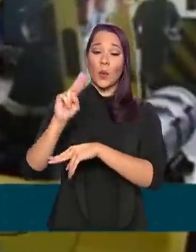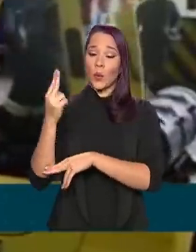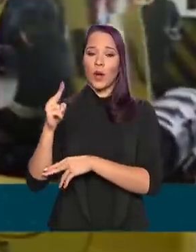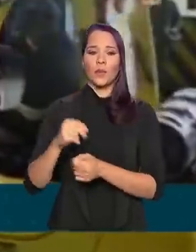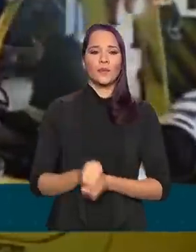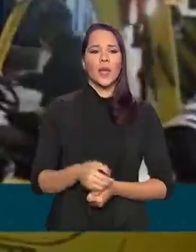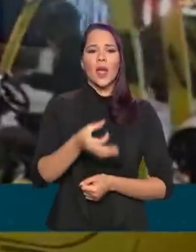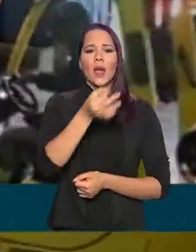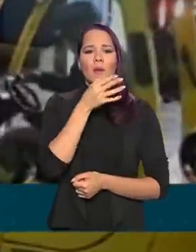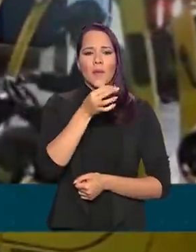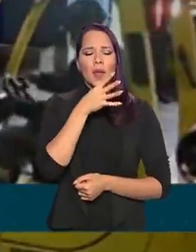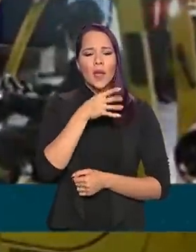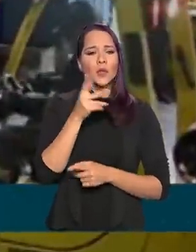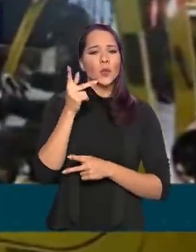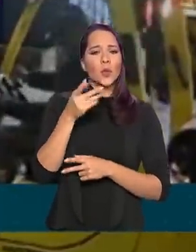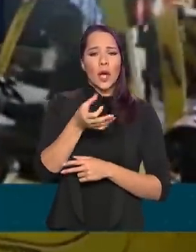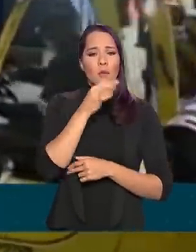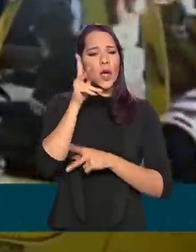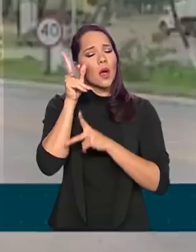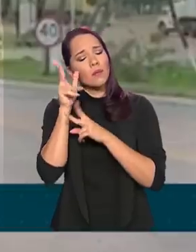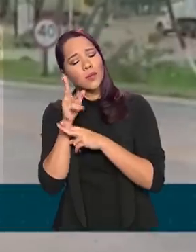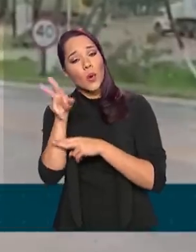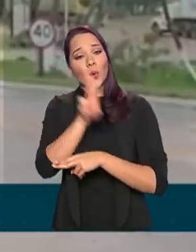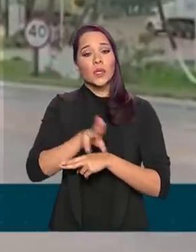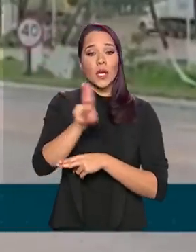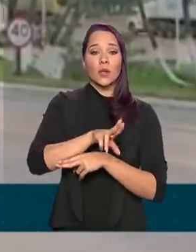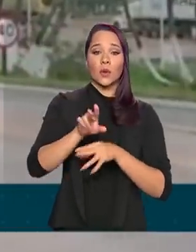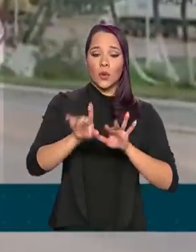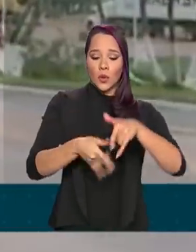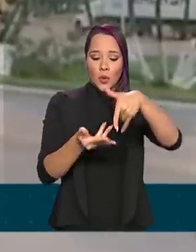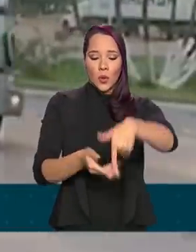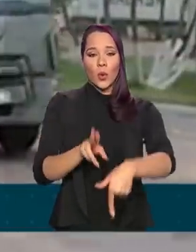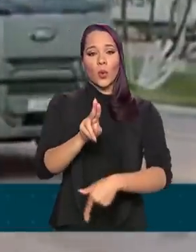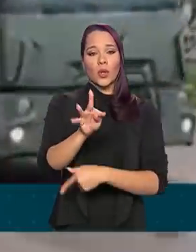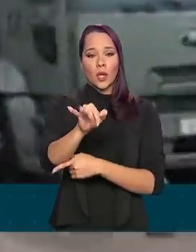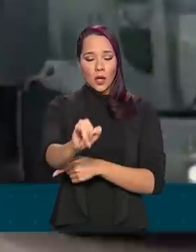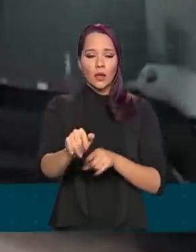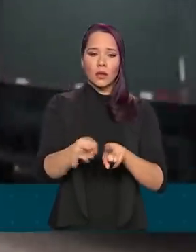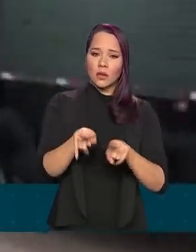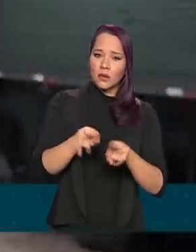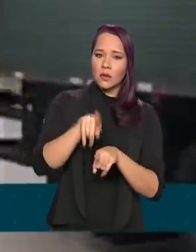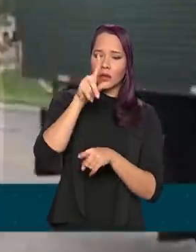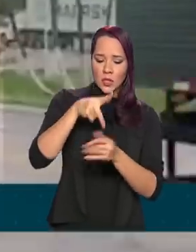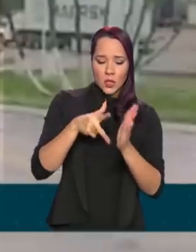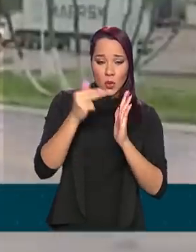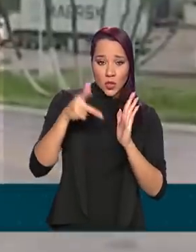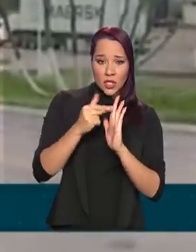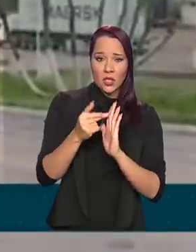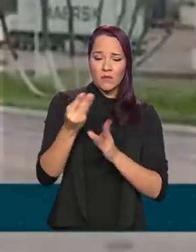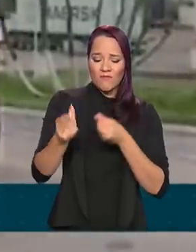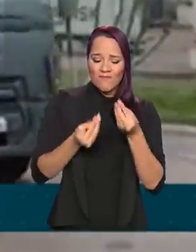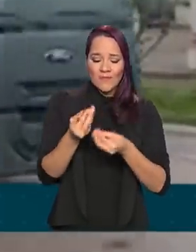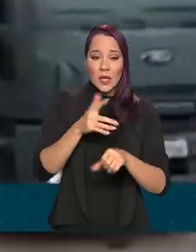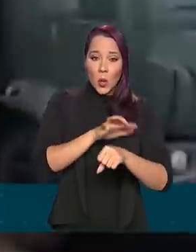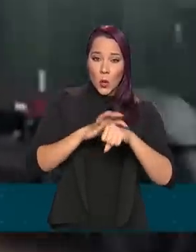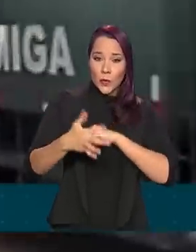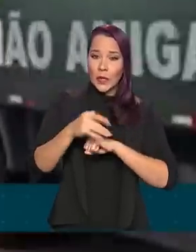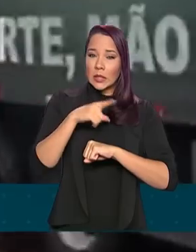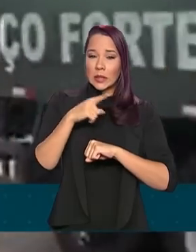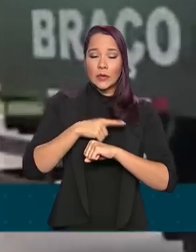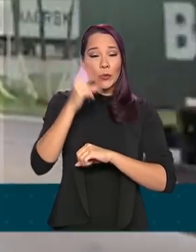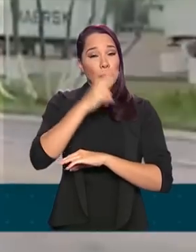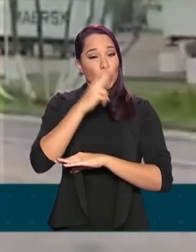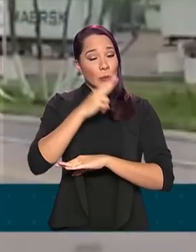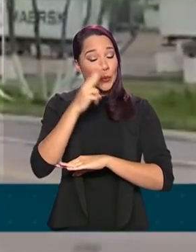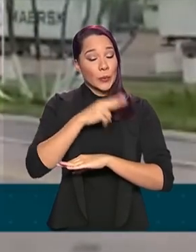anestésicos são utilizados em cirurgias e nas UTIs e, por causa da pandemia, houve um consumo acelerado desses produtos pelos pacientes